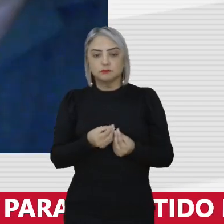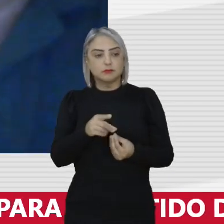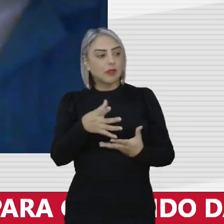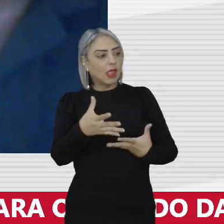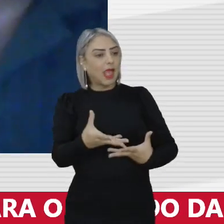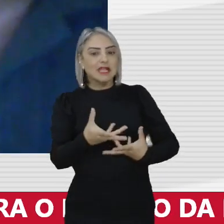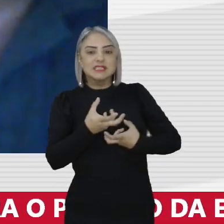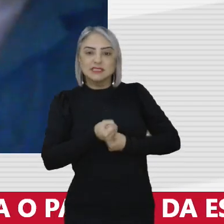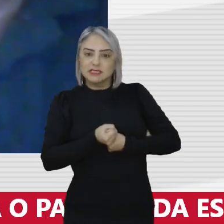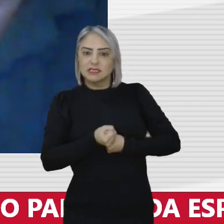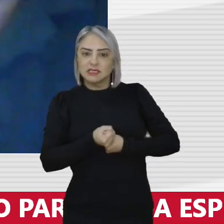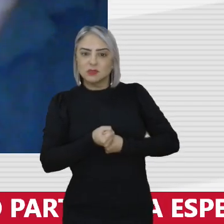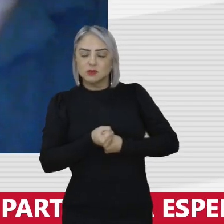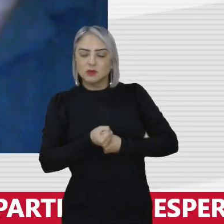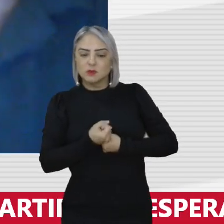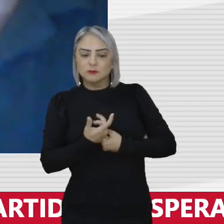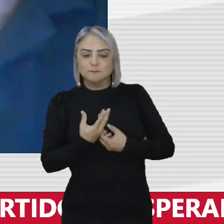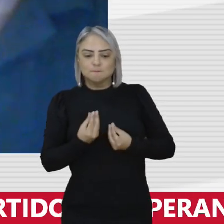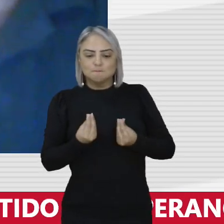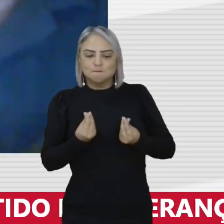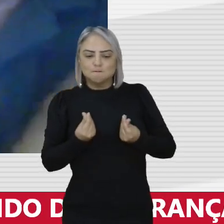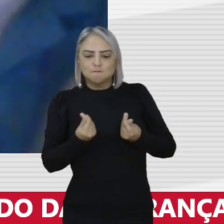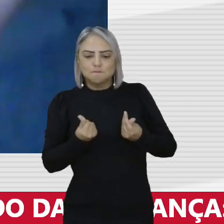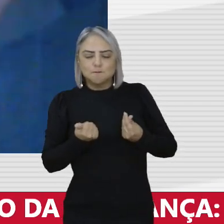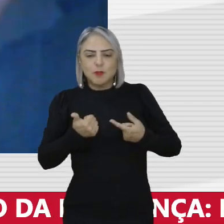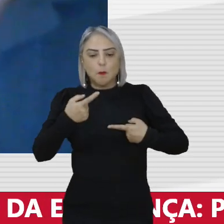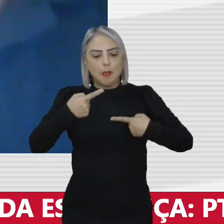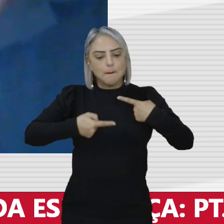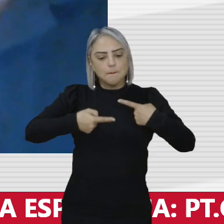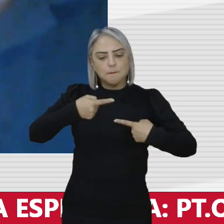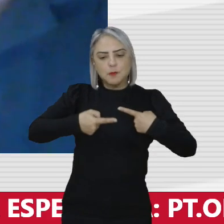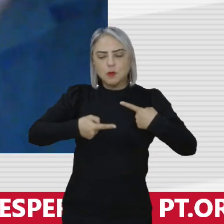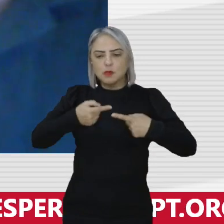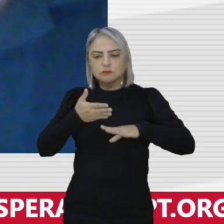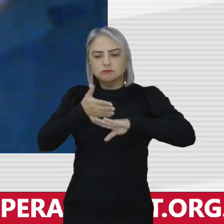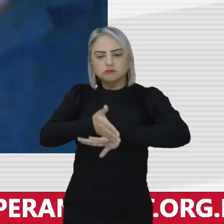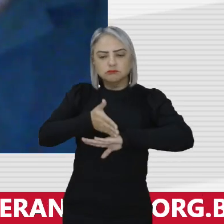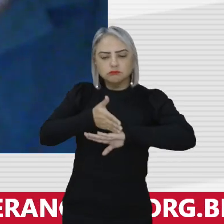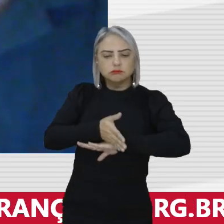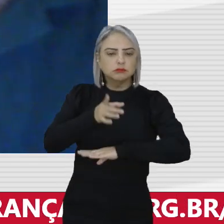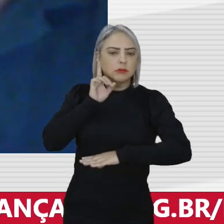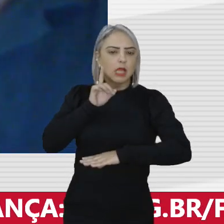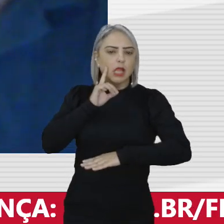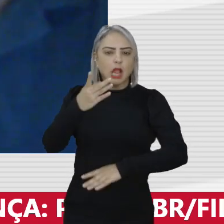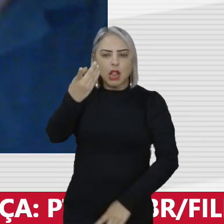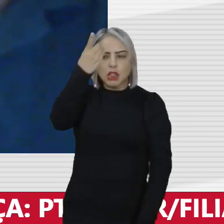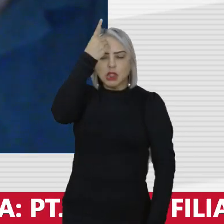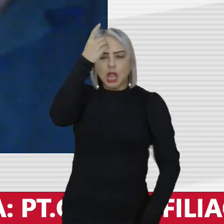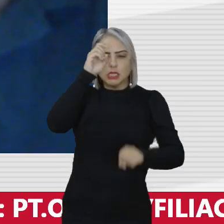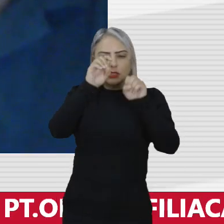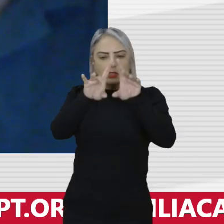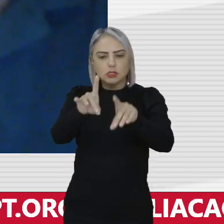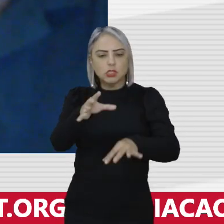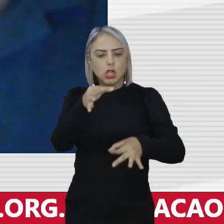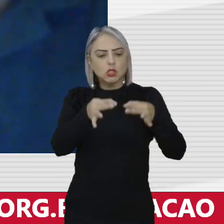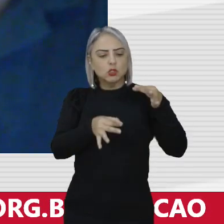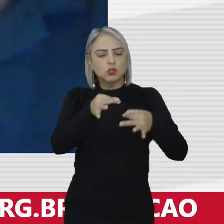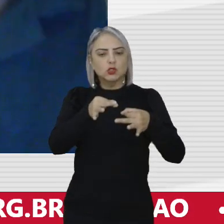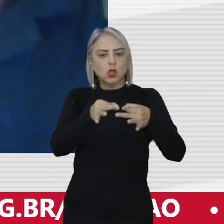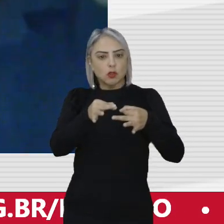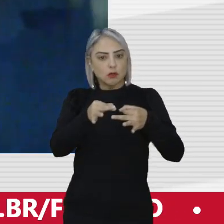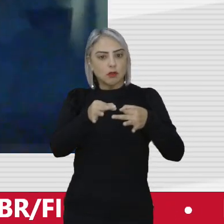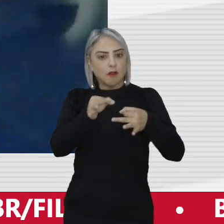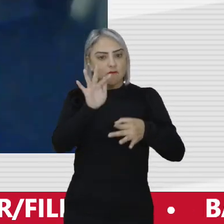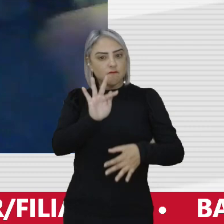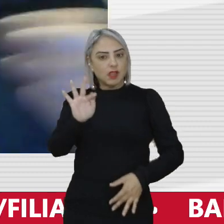absorvido numa política de intervenção americana na doutrinação dos nossos juízes federais e procuradores.